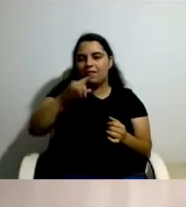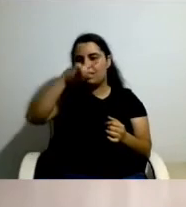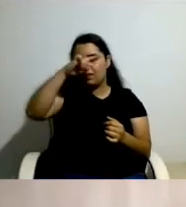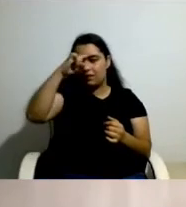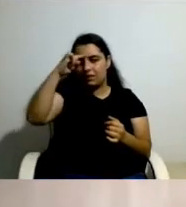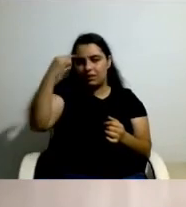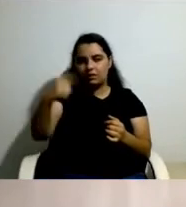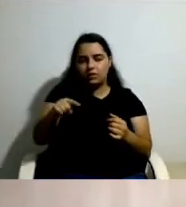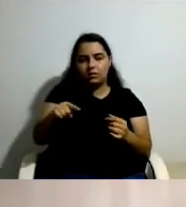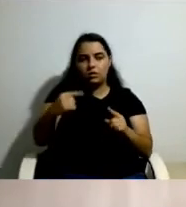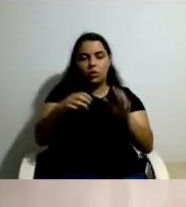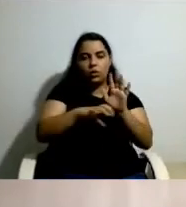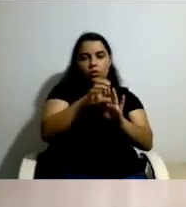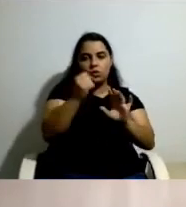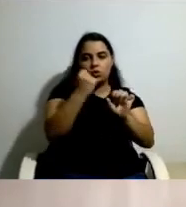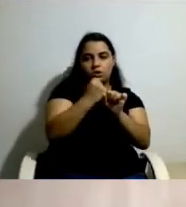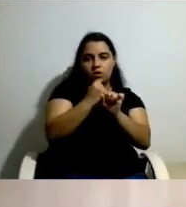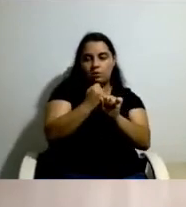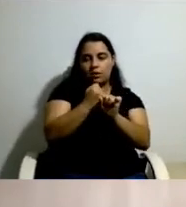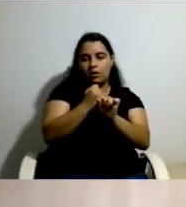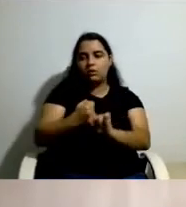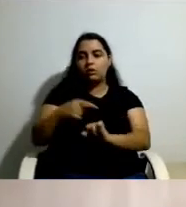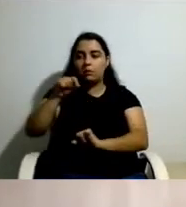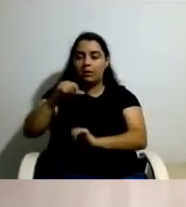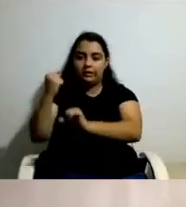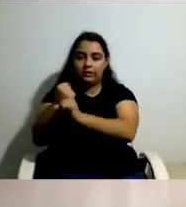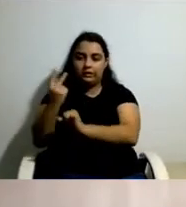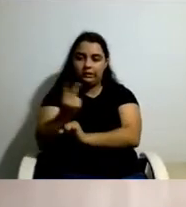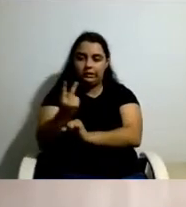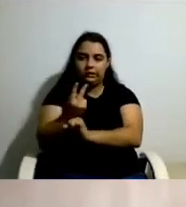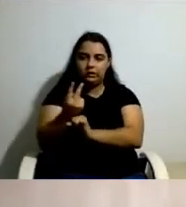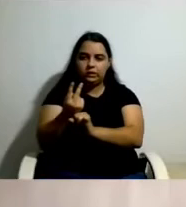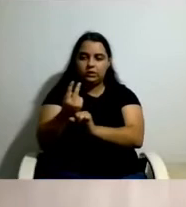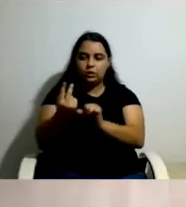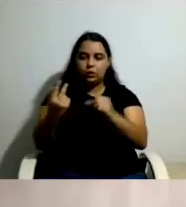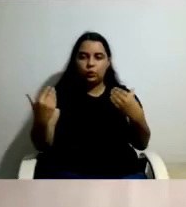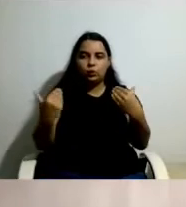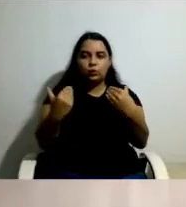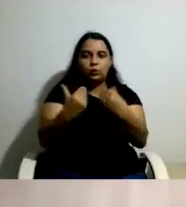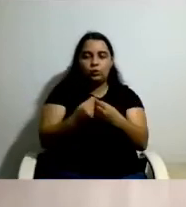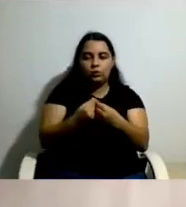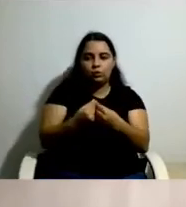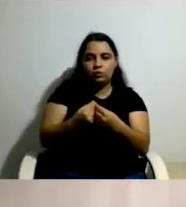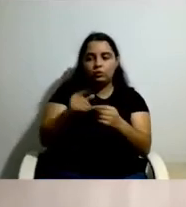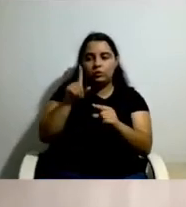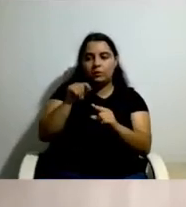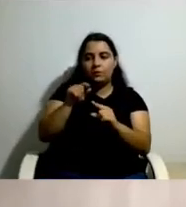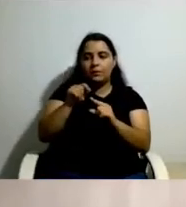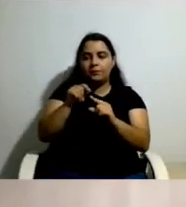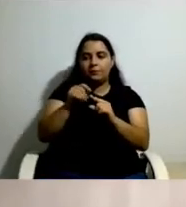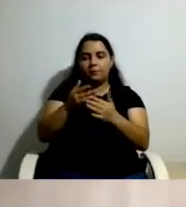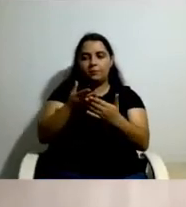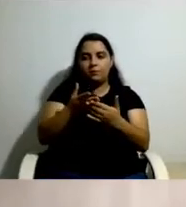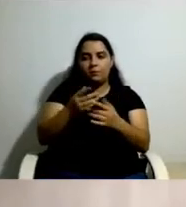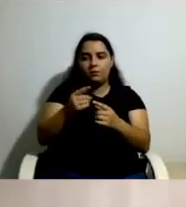as comissões laborais oferecidas, o que teve uma implicação nos perfis das pessoas que acabaram por assumir este papel, pessoas em situação de